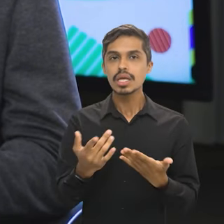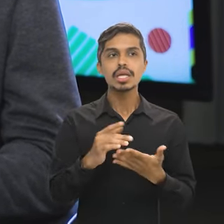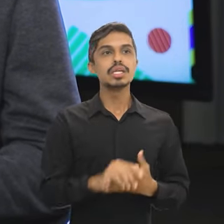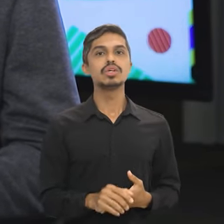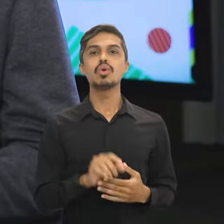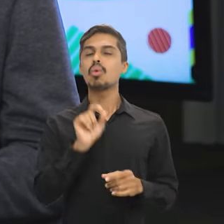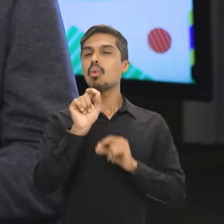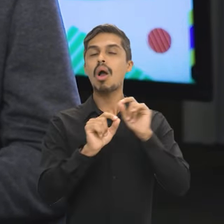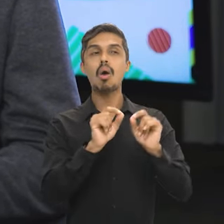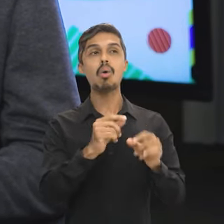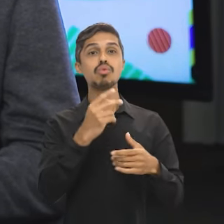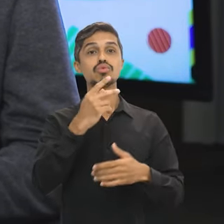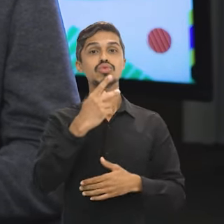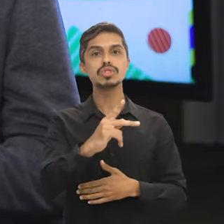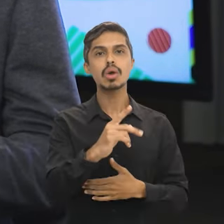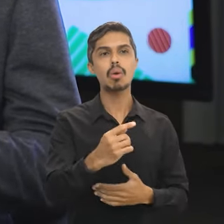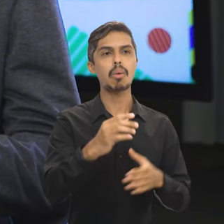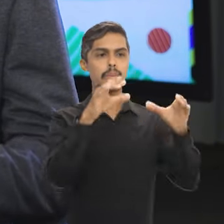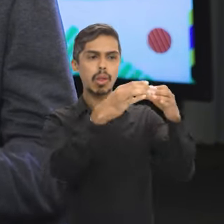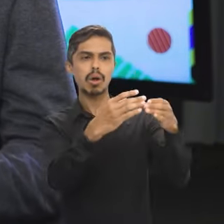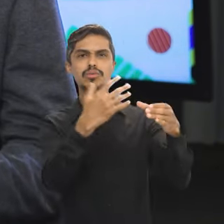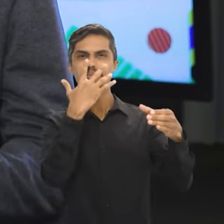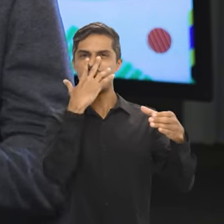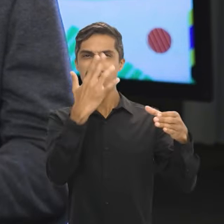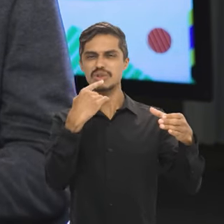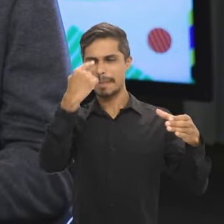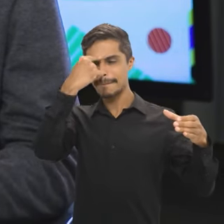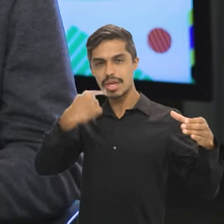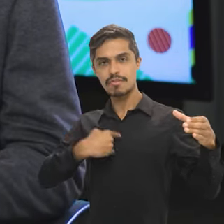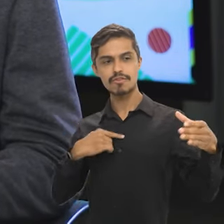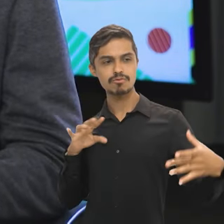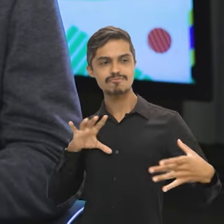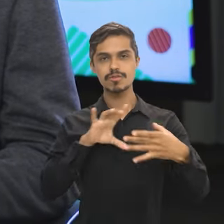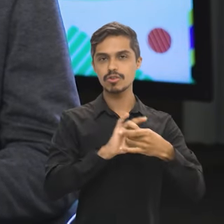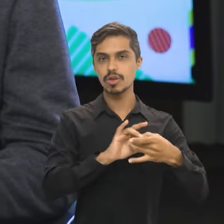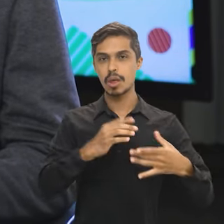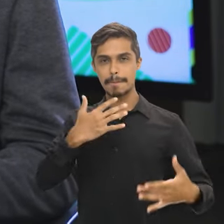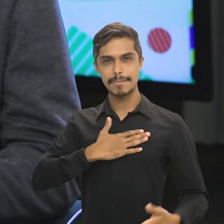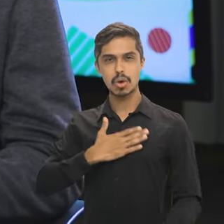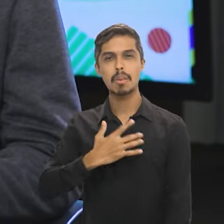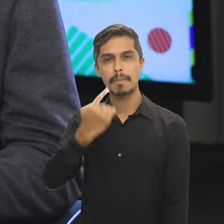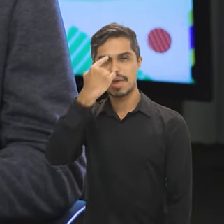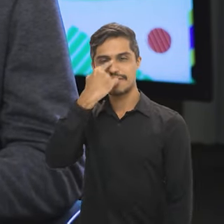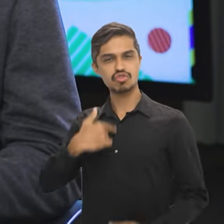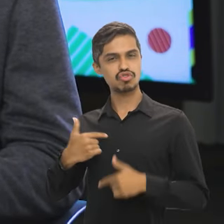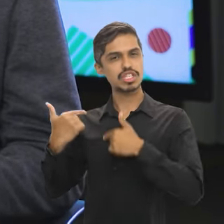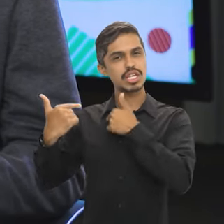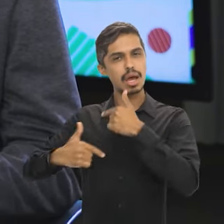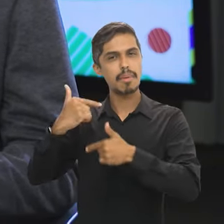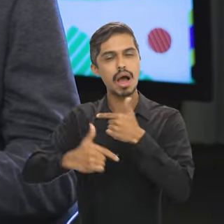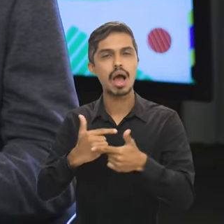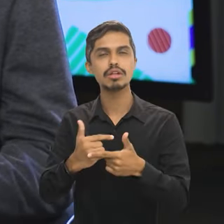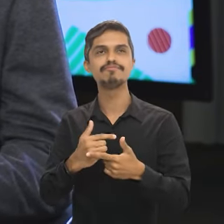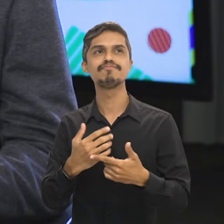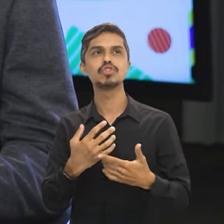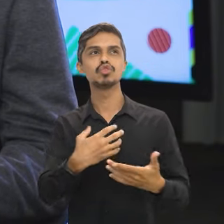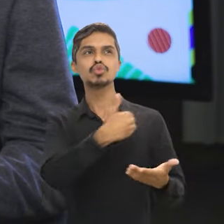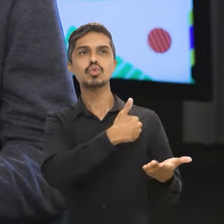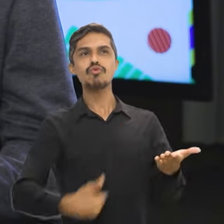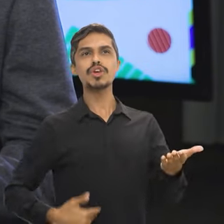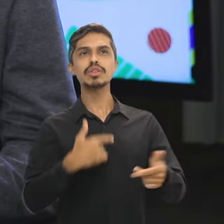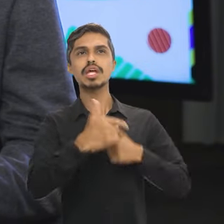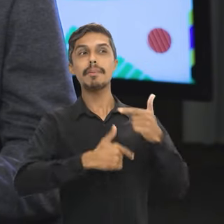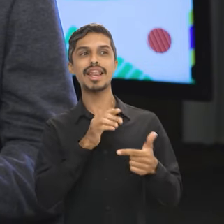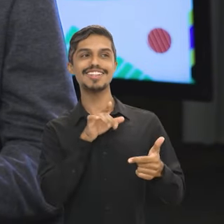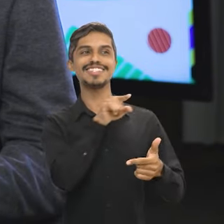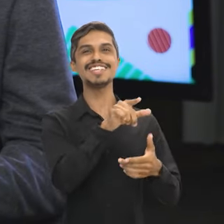qual bloco mais se aproxima da trajetória profissional e acadêmica dele e aonde ele se enxerga melhor